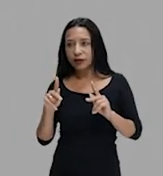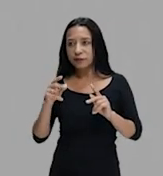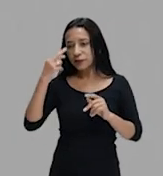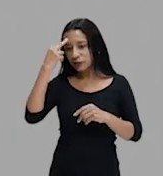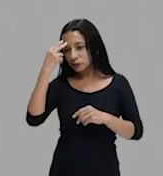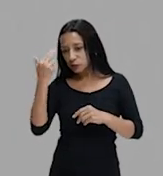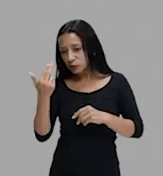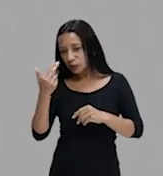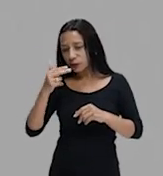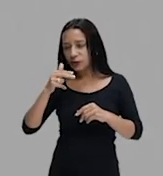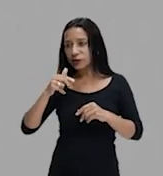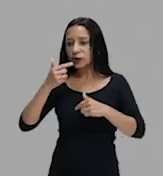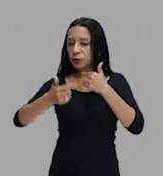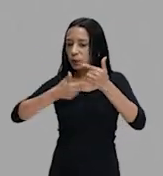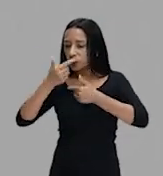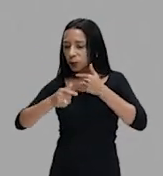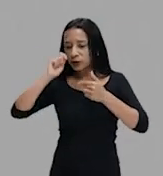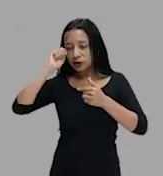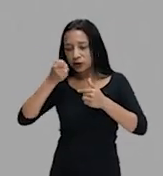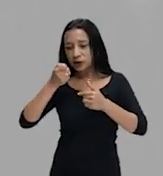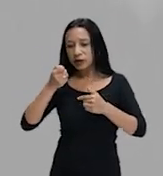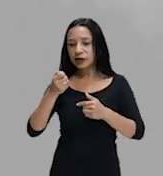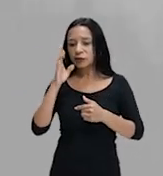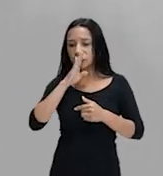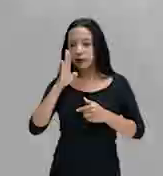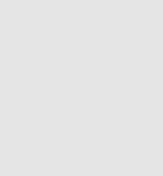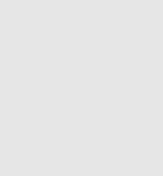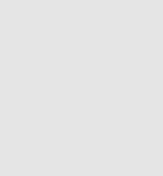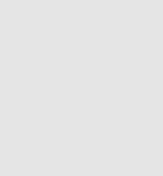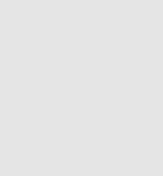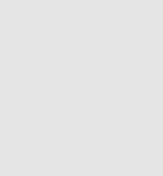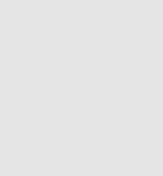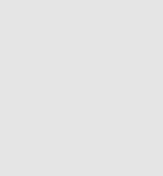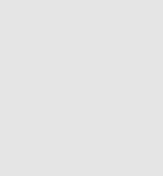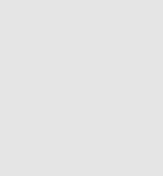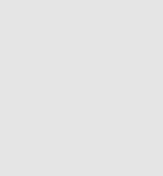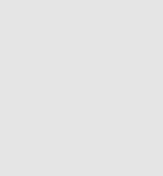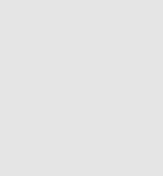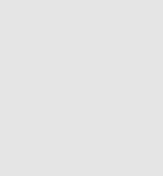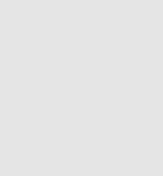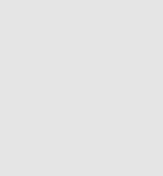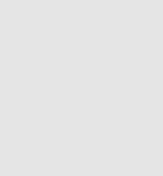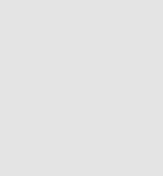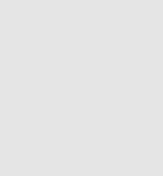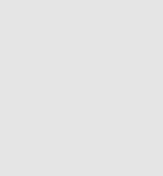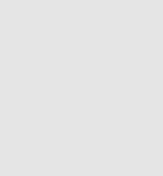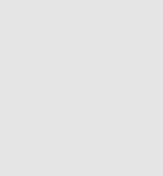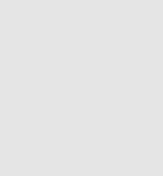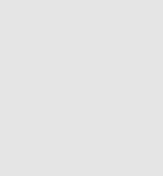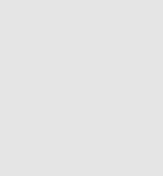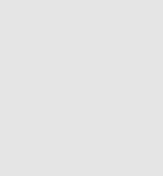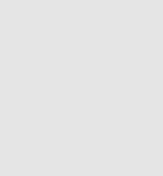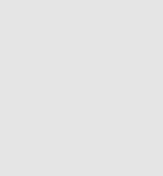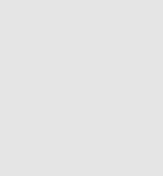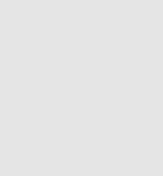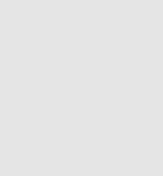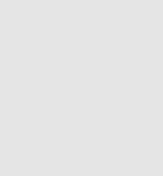negro no Brasil. Um grande abraço e até o próximo encontro. e até o próximo encontro. E